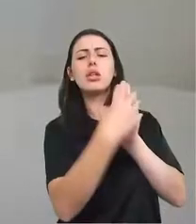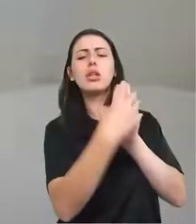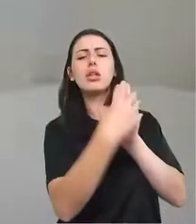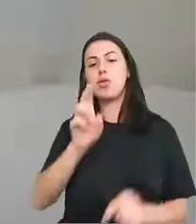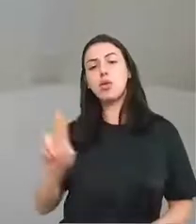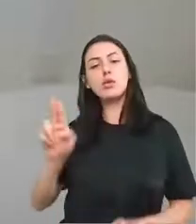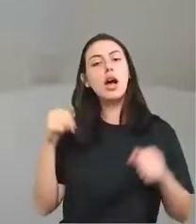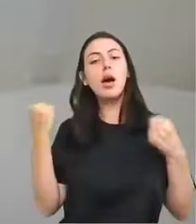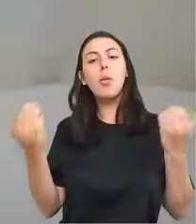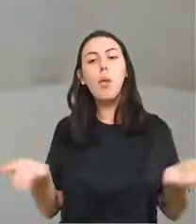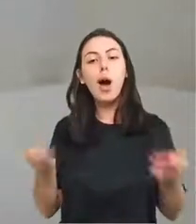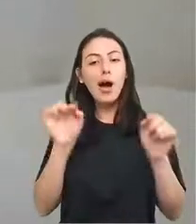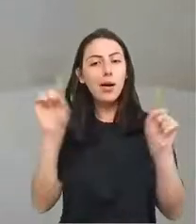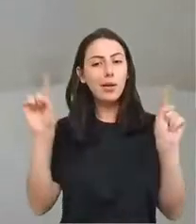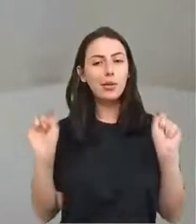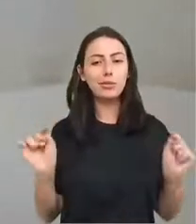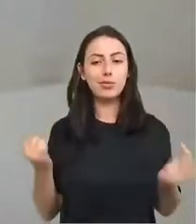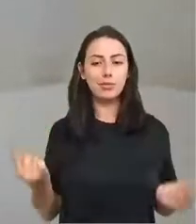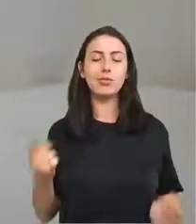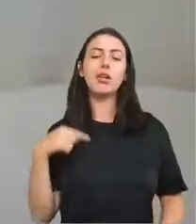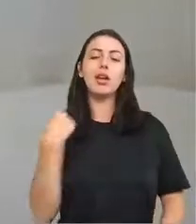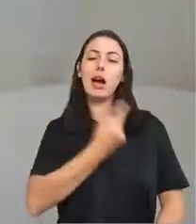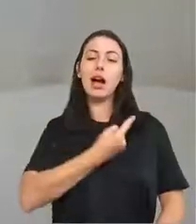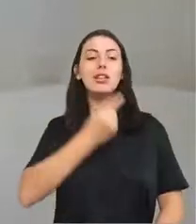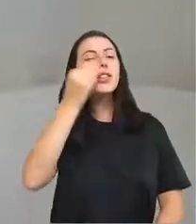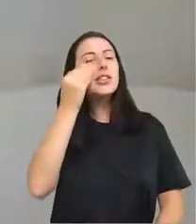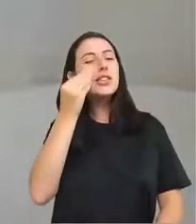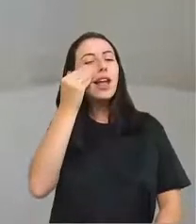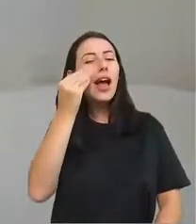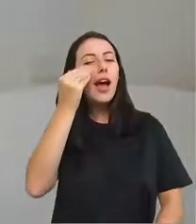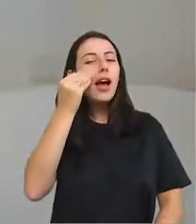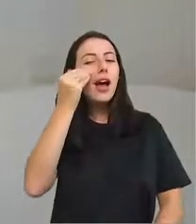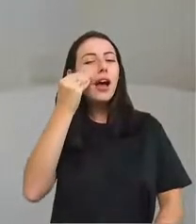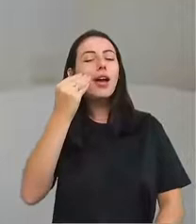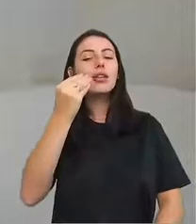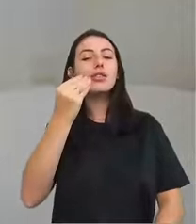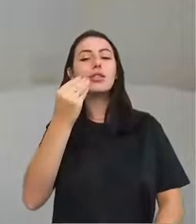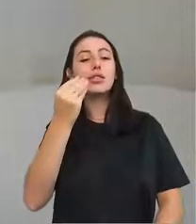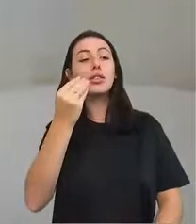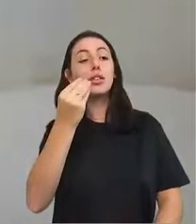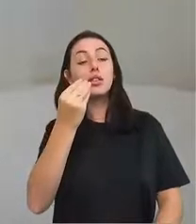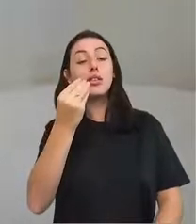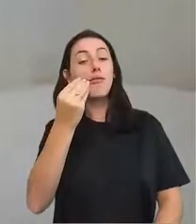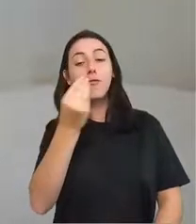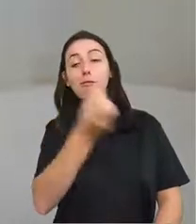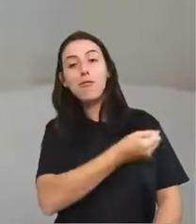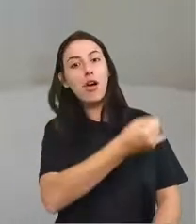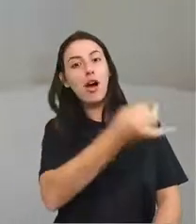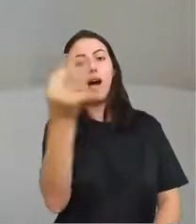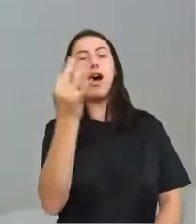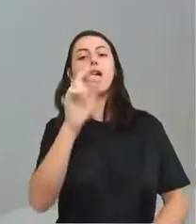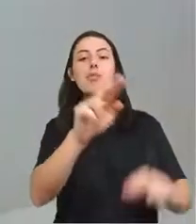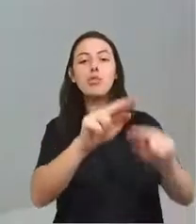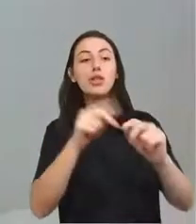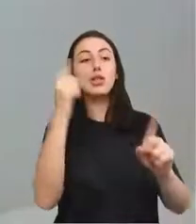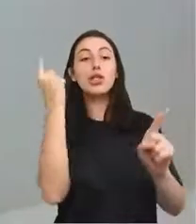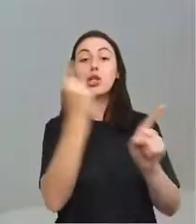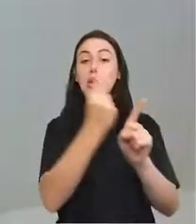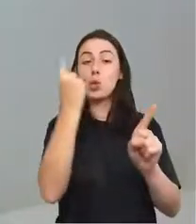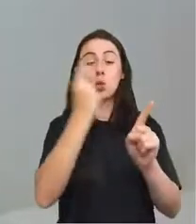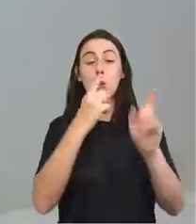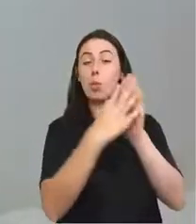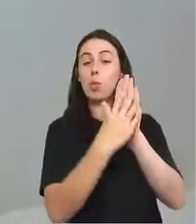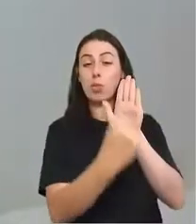nosso caso, simplesmente testamos muitos diferentes e chegamos à conclusão de que um modelo de machine learning era